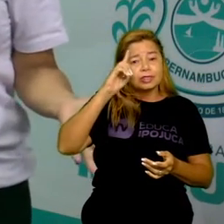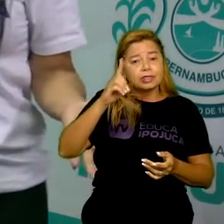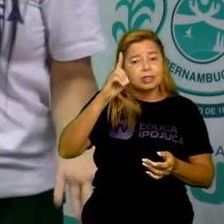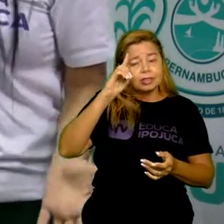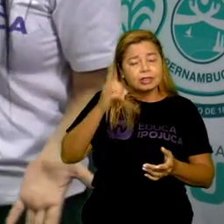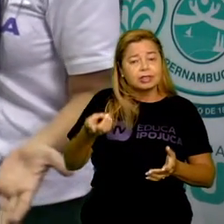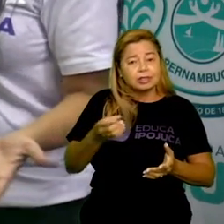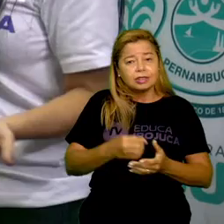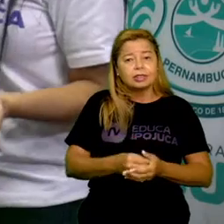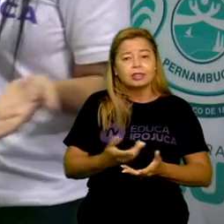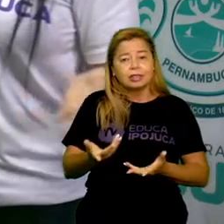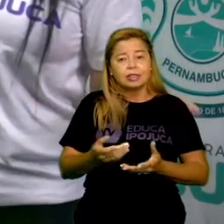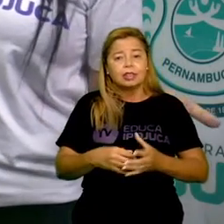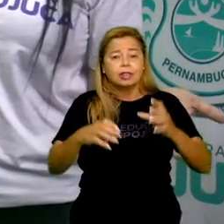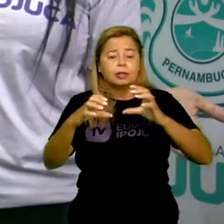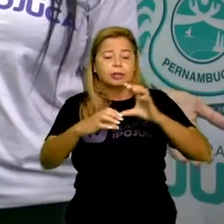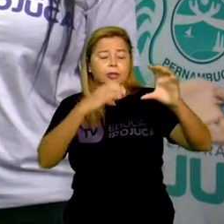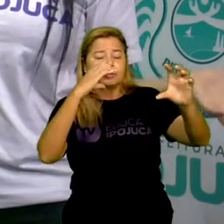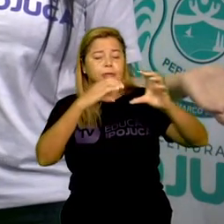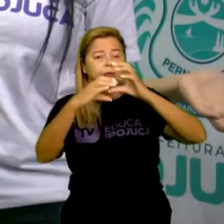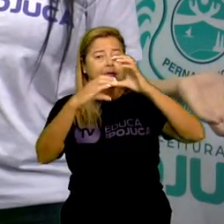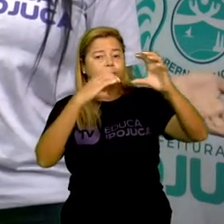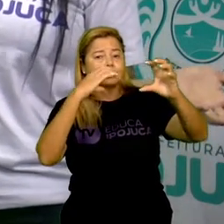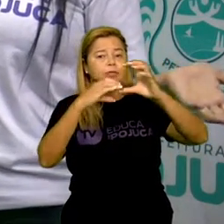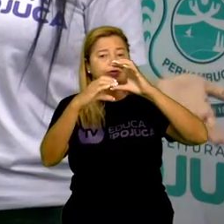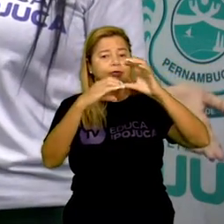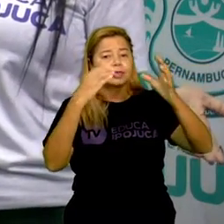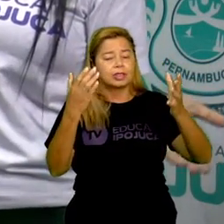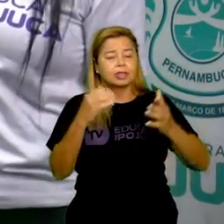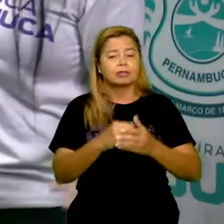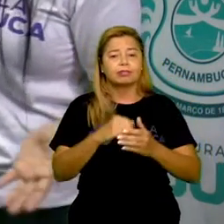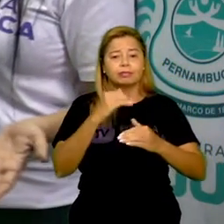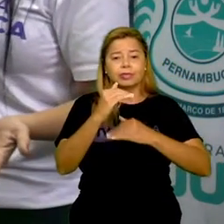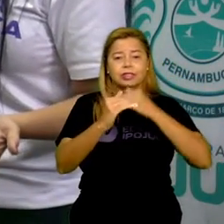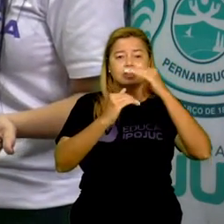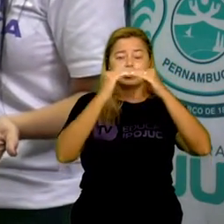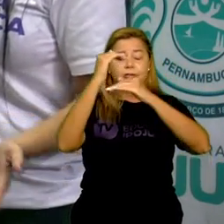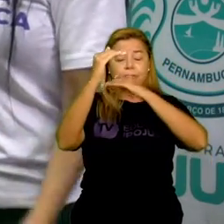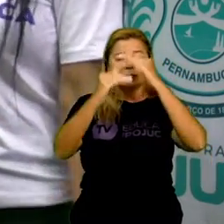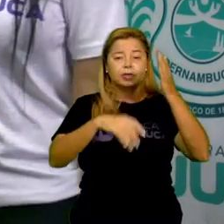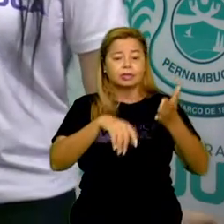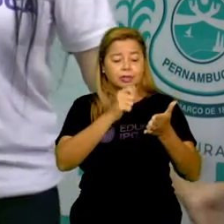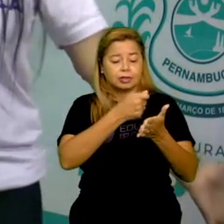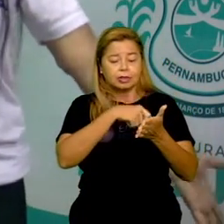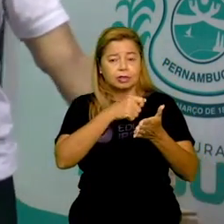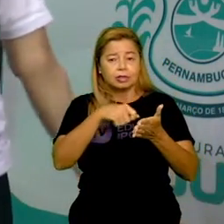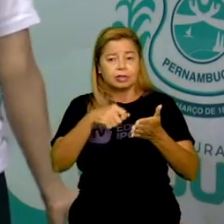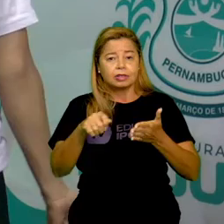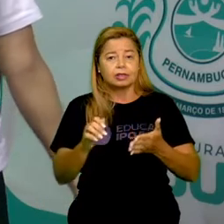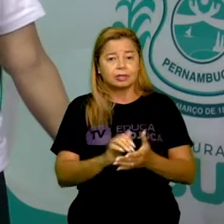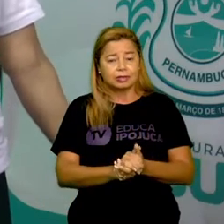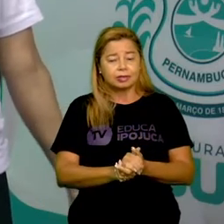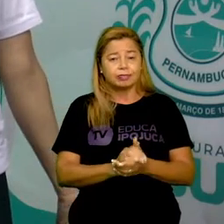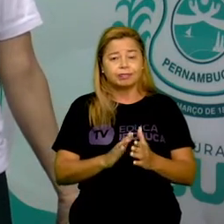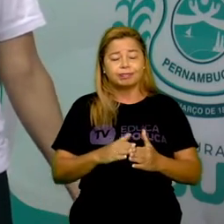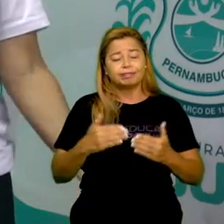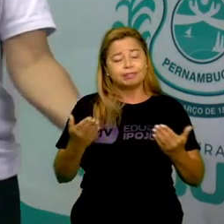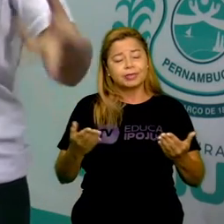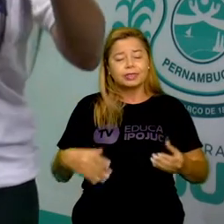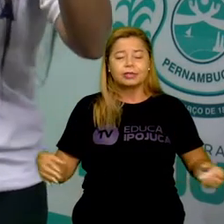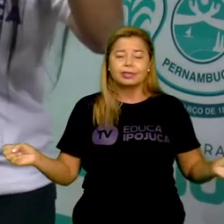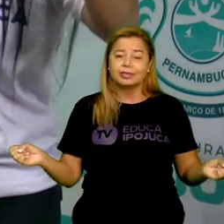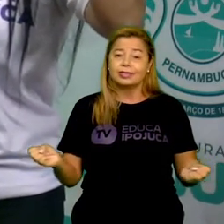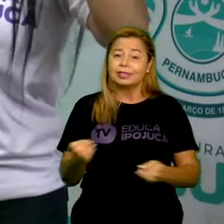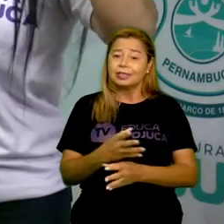de se comunicar. E isso foi a evolução da escrita. Como nossa aula terminou,